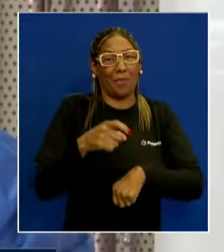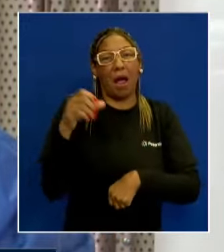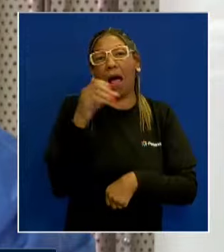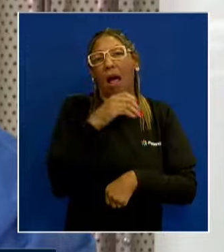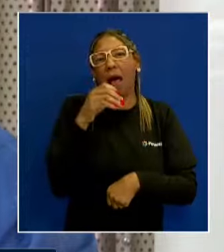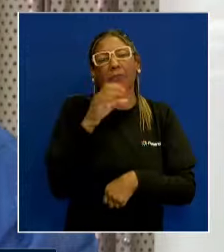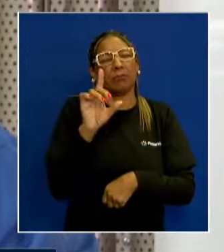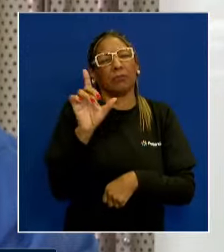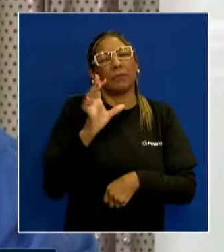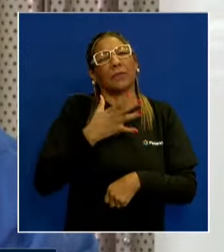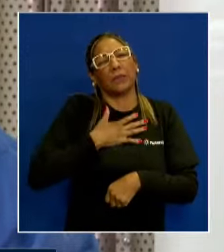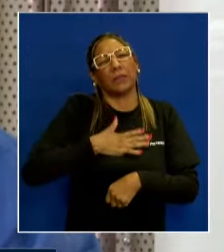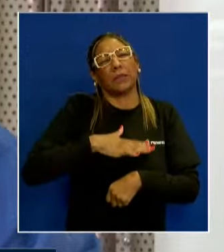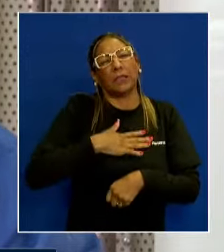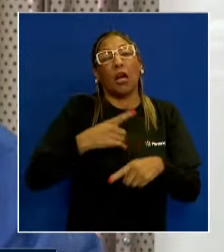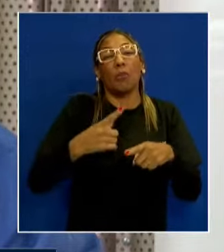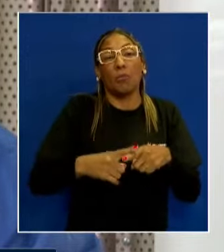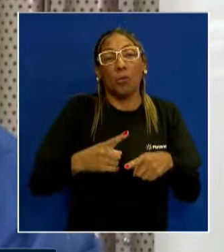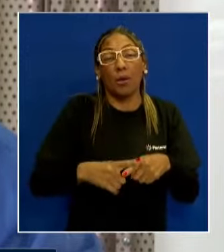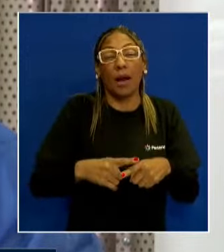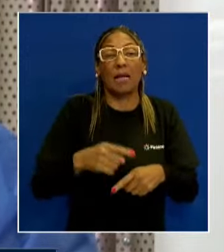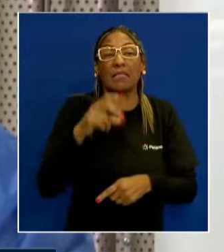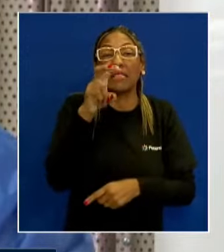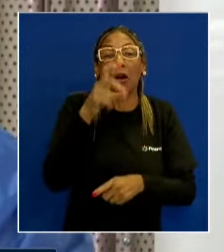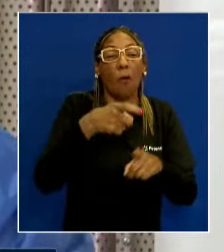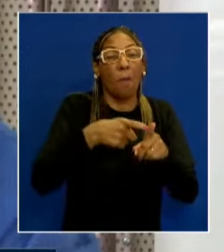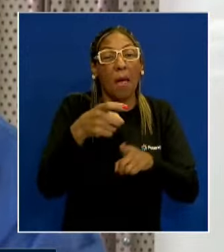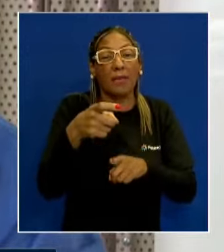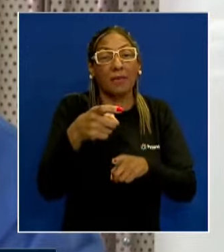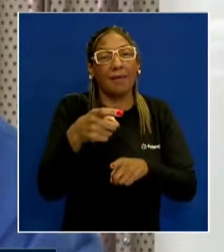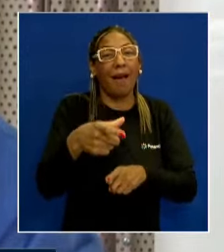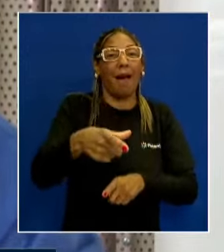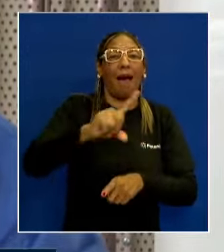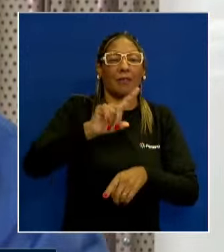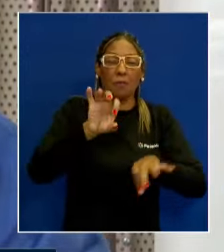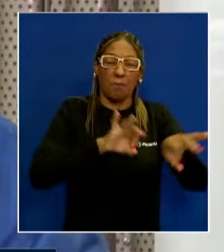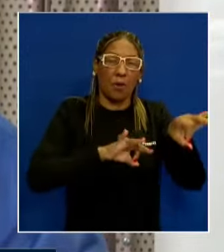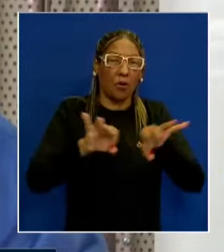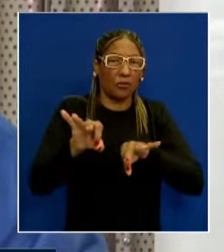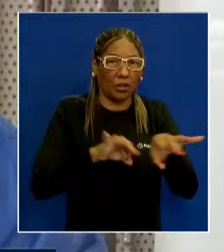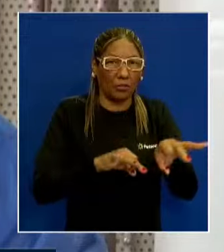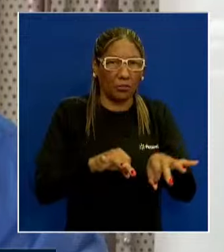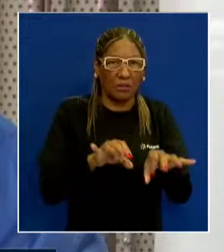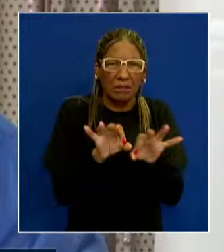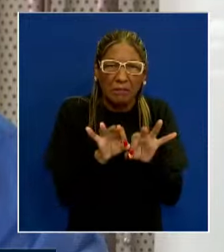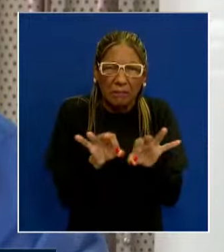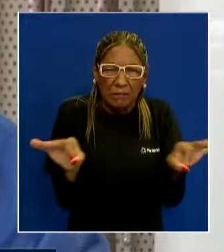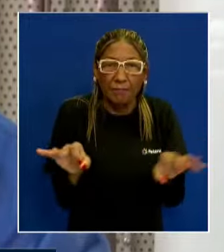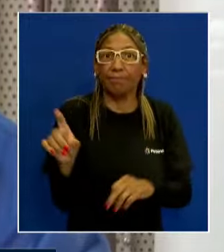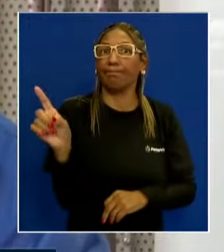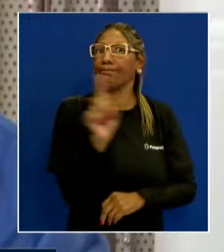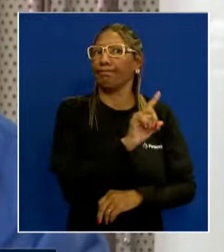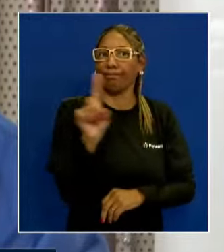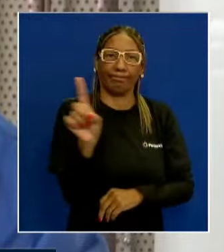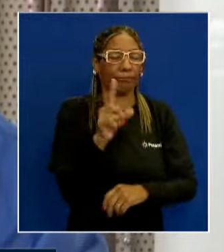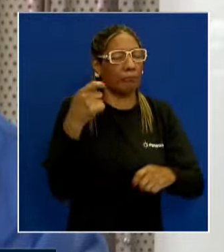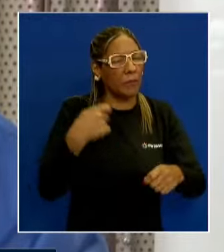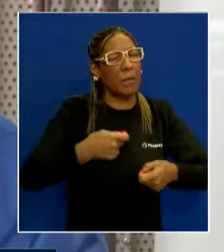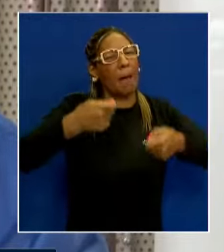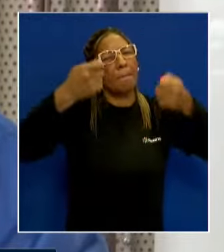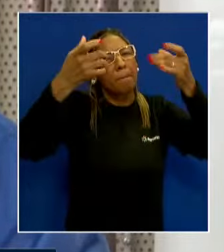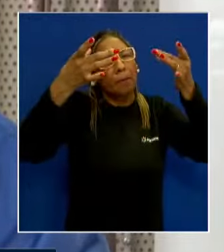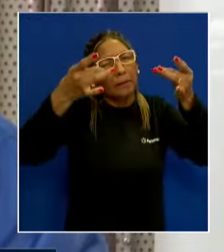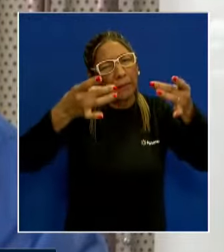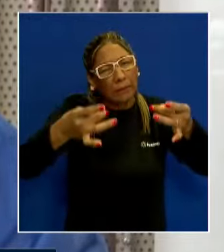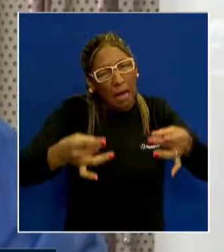poder público, em cinco meses se fazer um projeto. E não é um simples projeto, uma simples situação de ergão à parede. É um